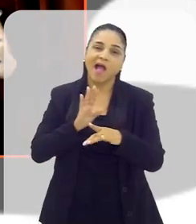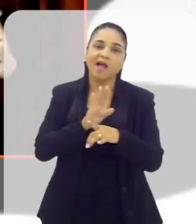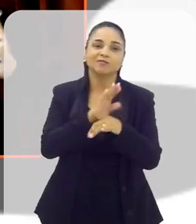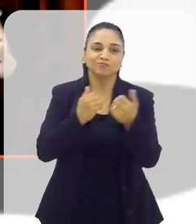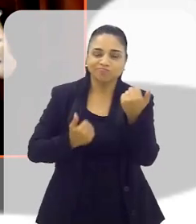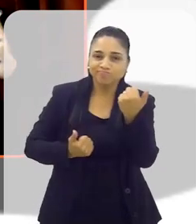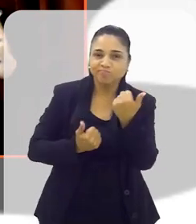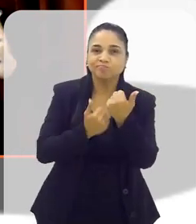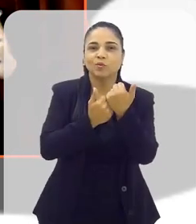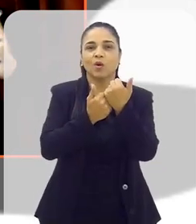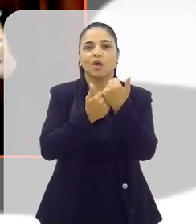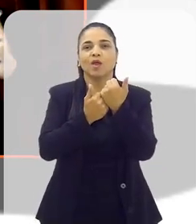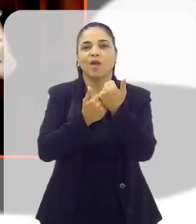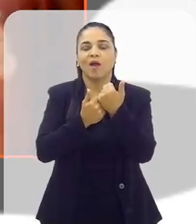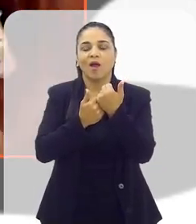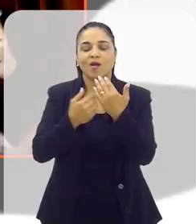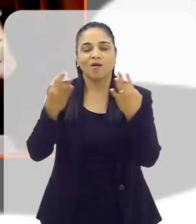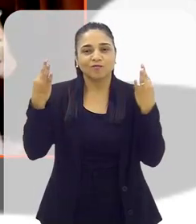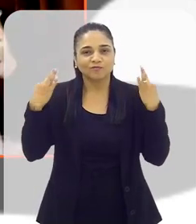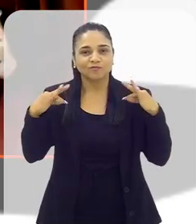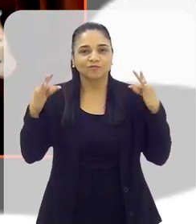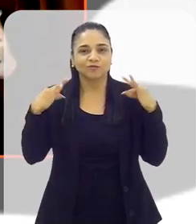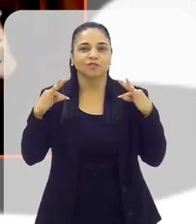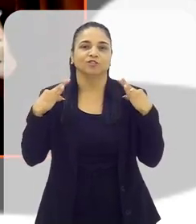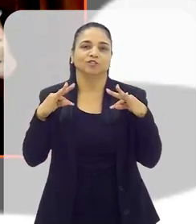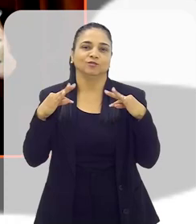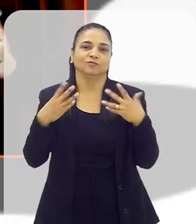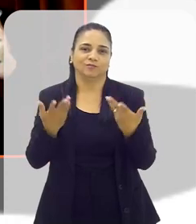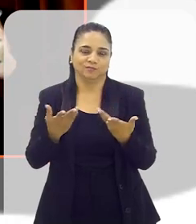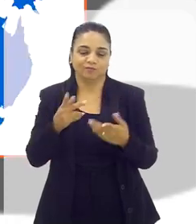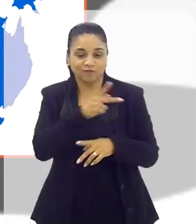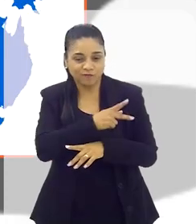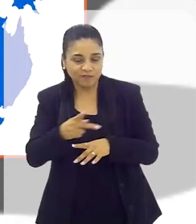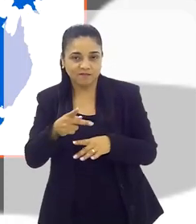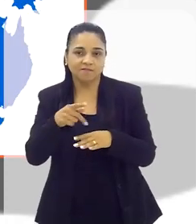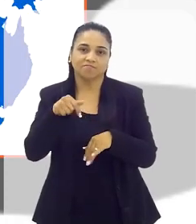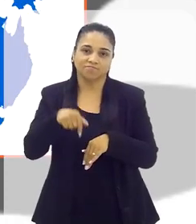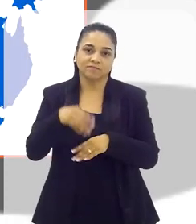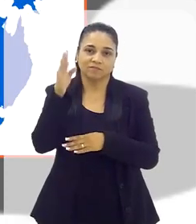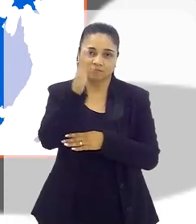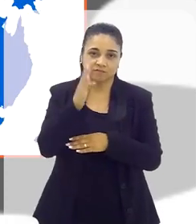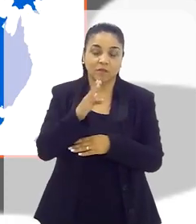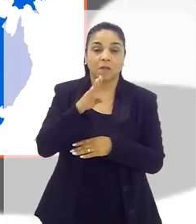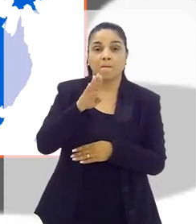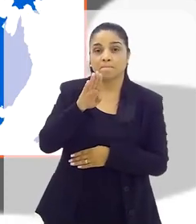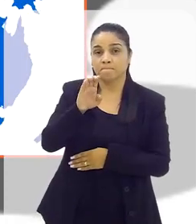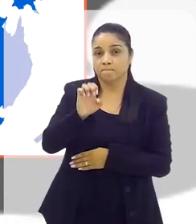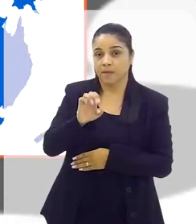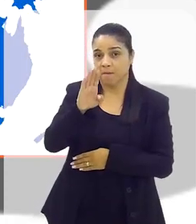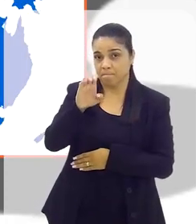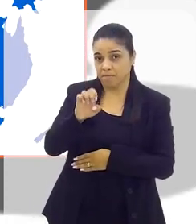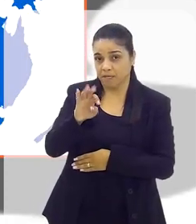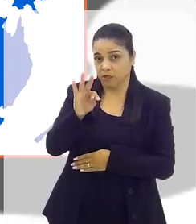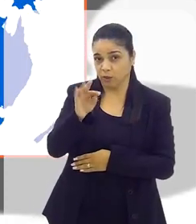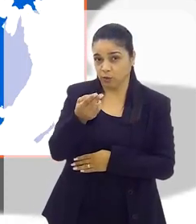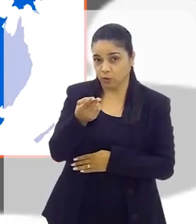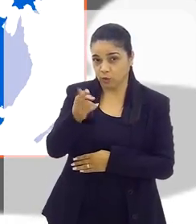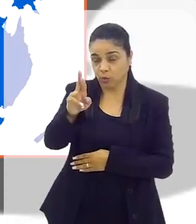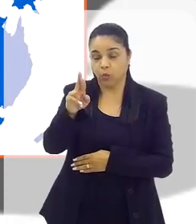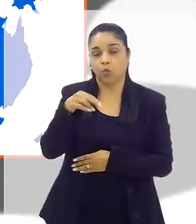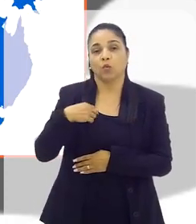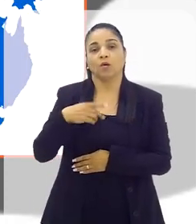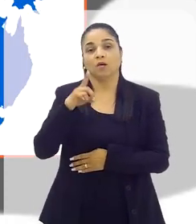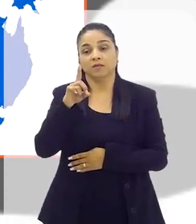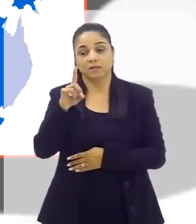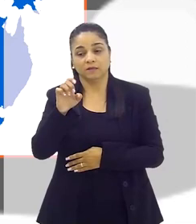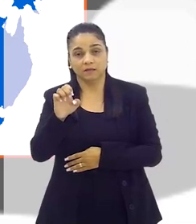a fortalecer o destino turístico junto ao consumidor final. Baiar, tanto o BPTUR, quanto o DEAT, quanto a